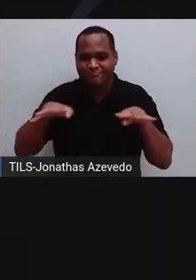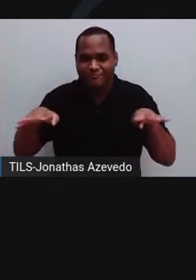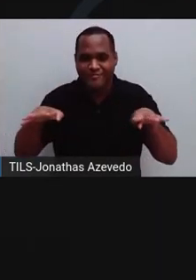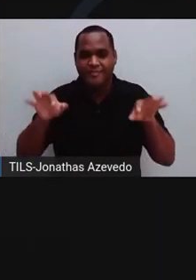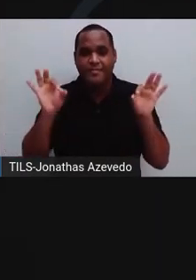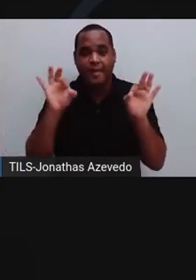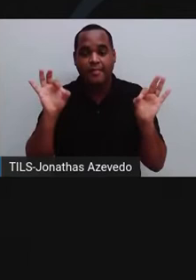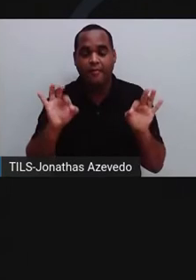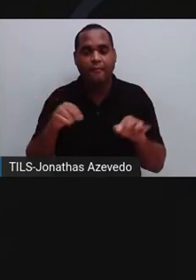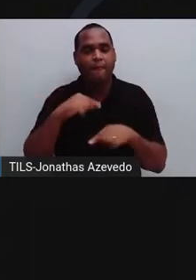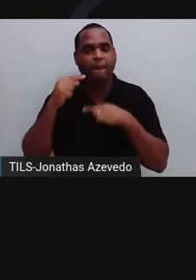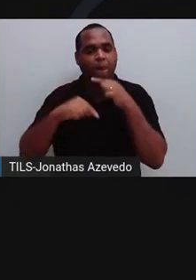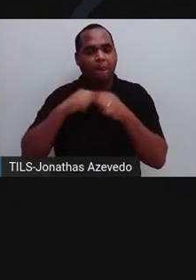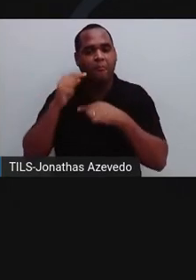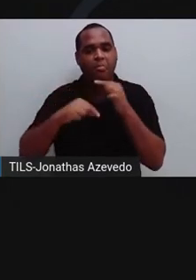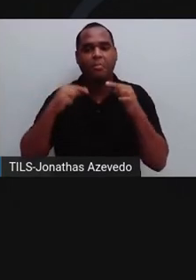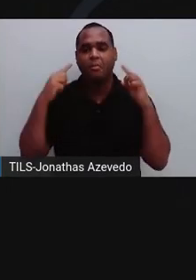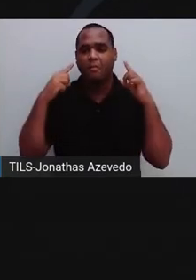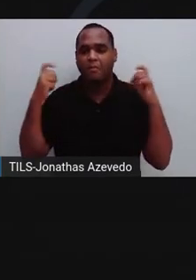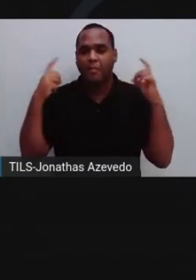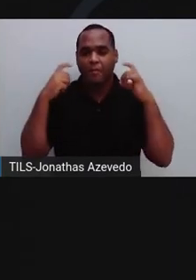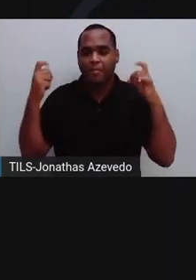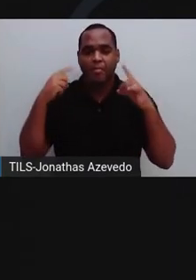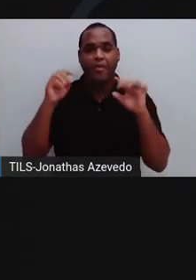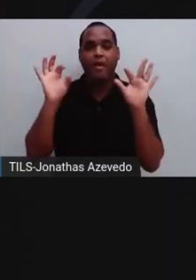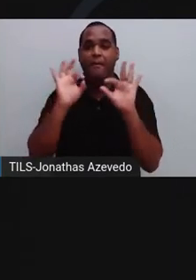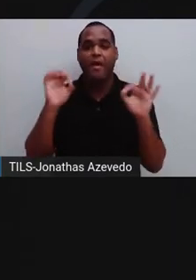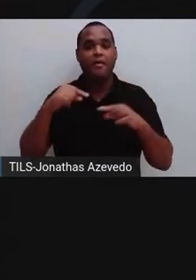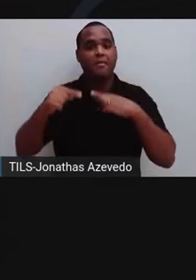Praticamente nenhuma onda sonora é refletida aqui.